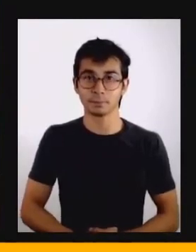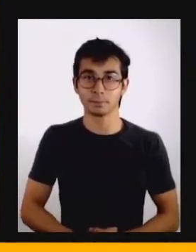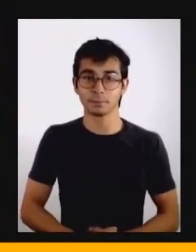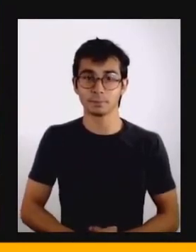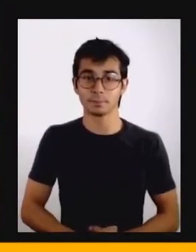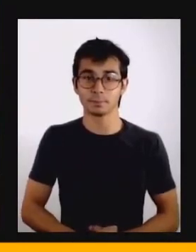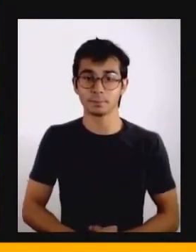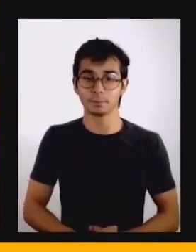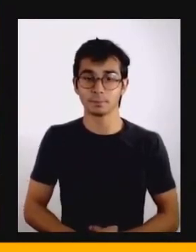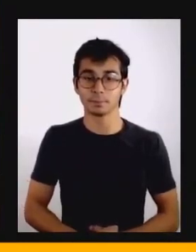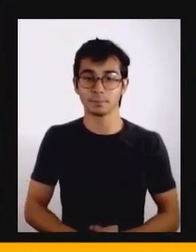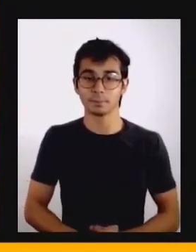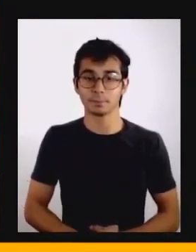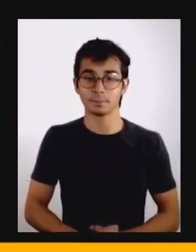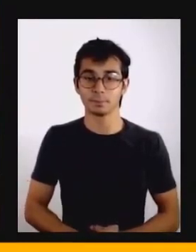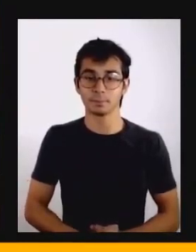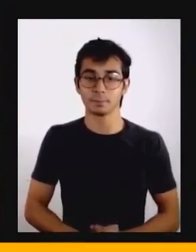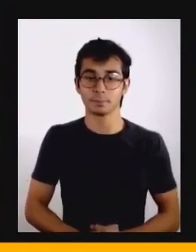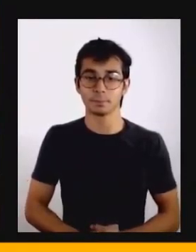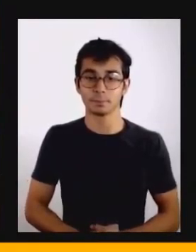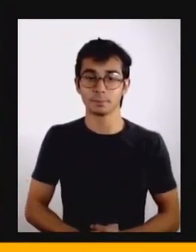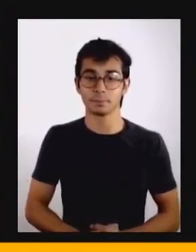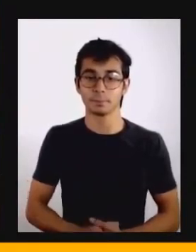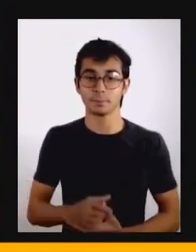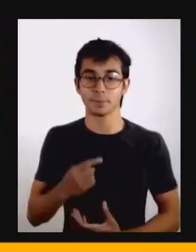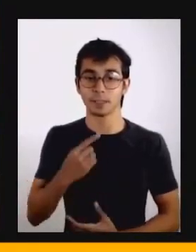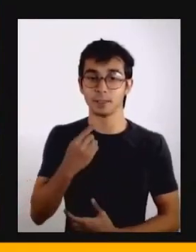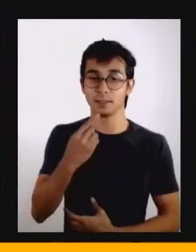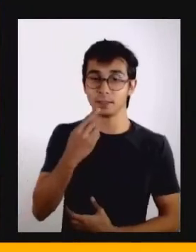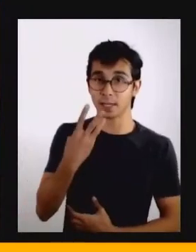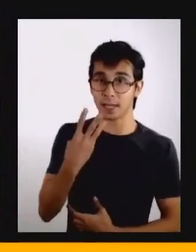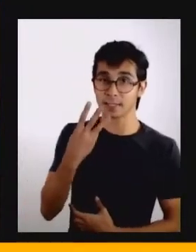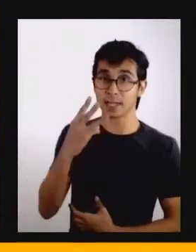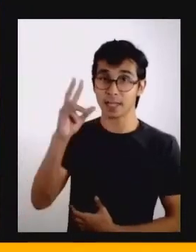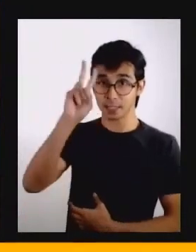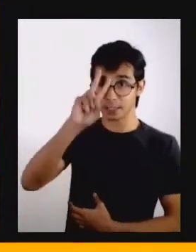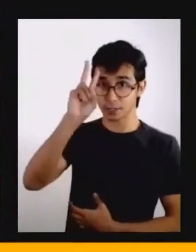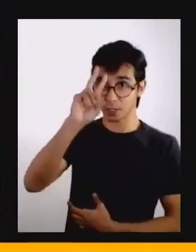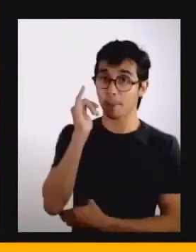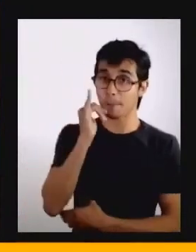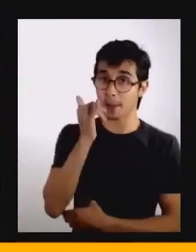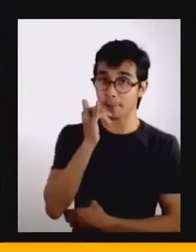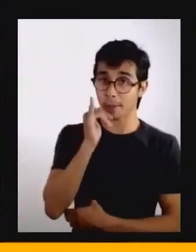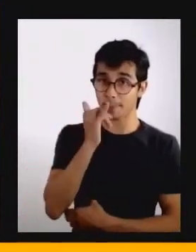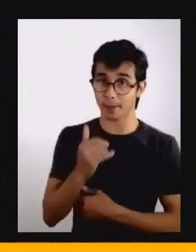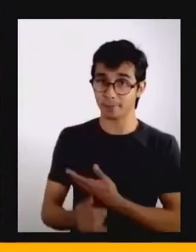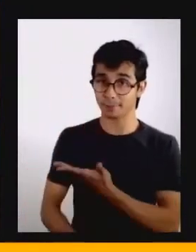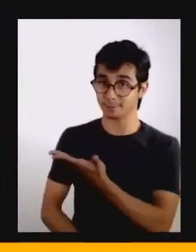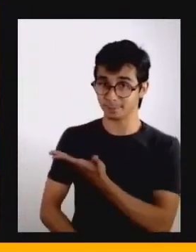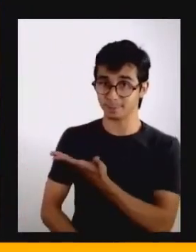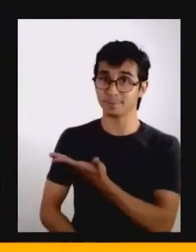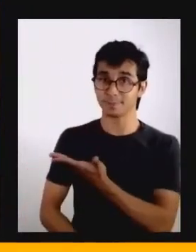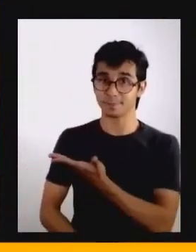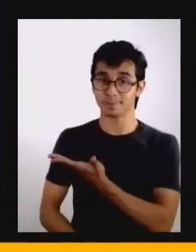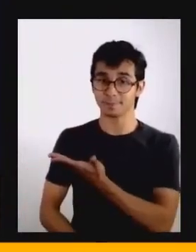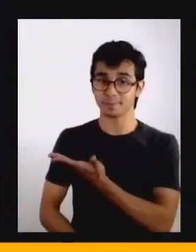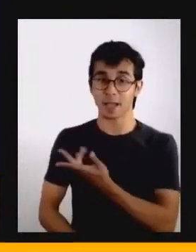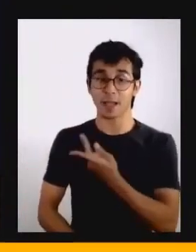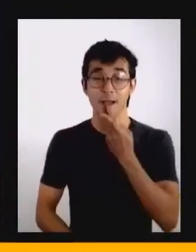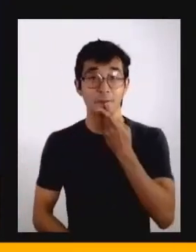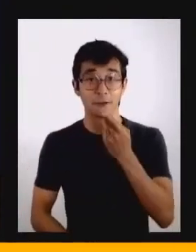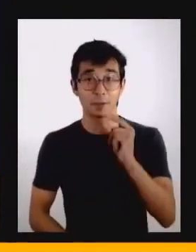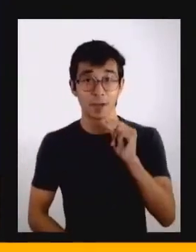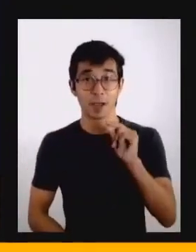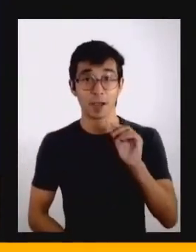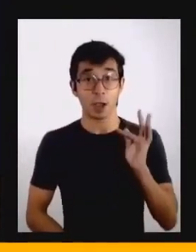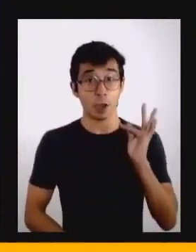essas 13 narrativas que falam sobre mudança para a próxima era hoje no nosso encontro. Eu escolhi falar com vocês sobre como essa